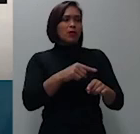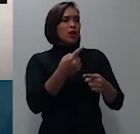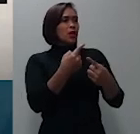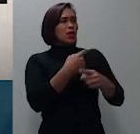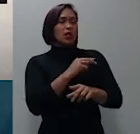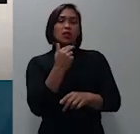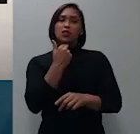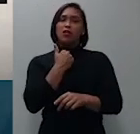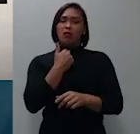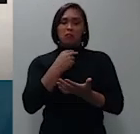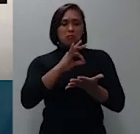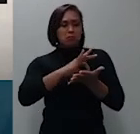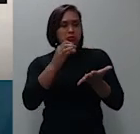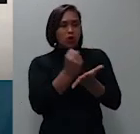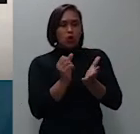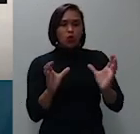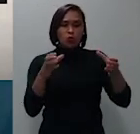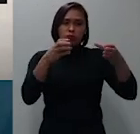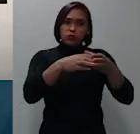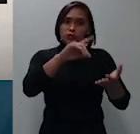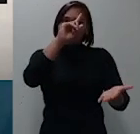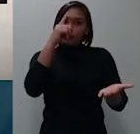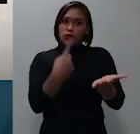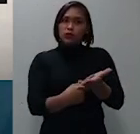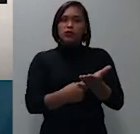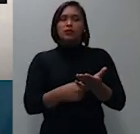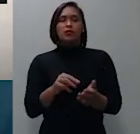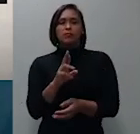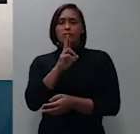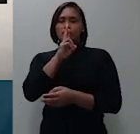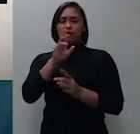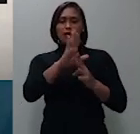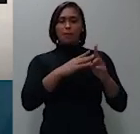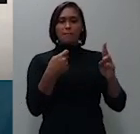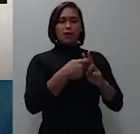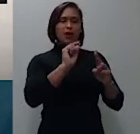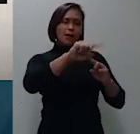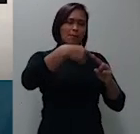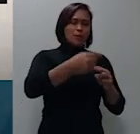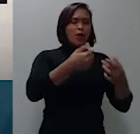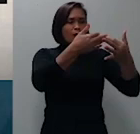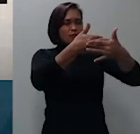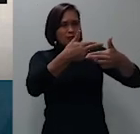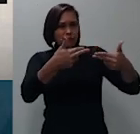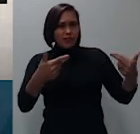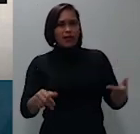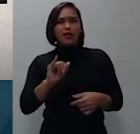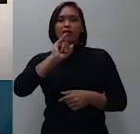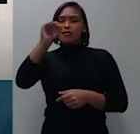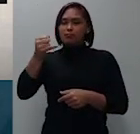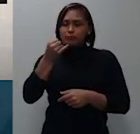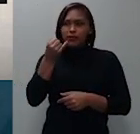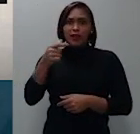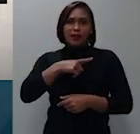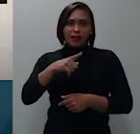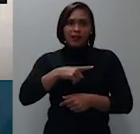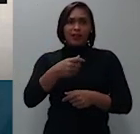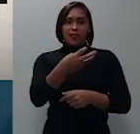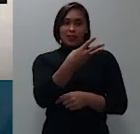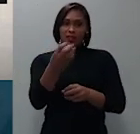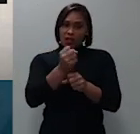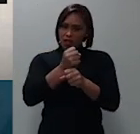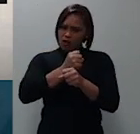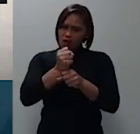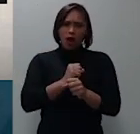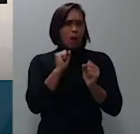coletivo o silêncio da recorrente mesmo após as diversas oportunidades que teve nos últimos três anos para